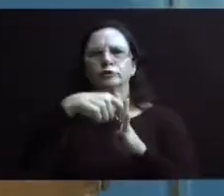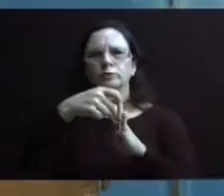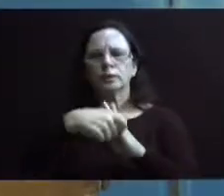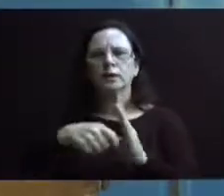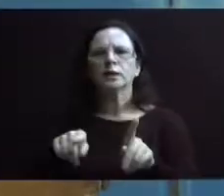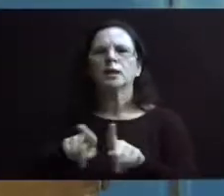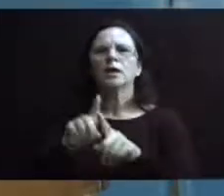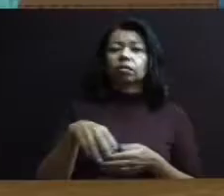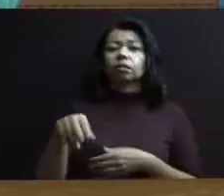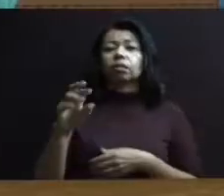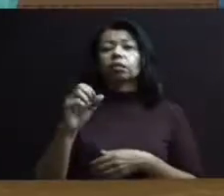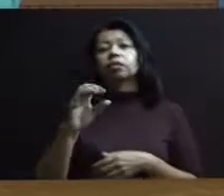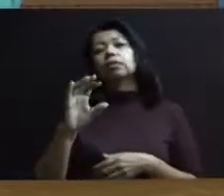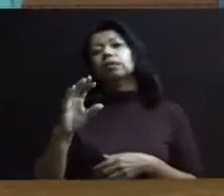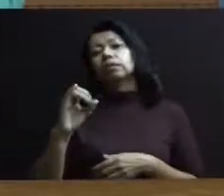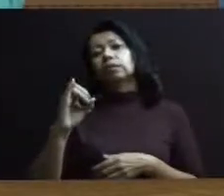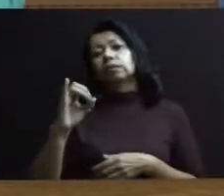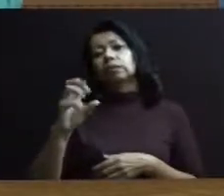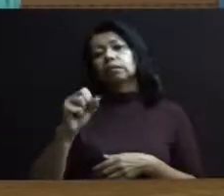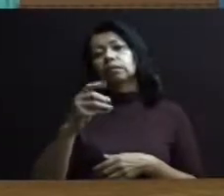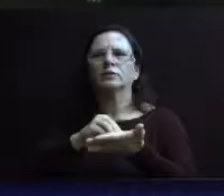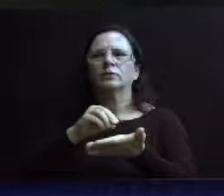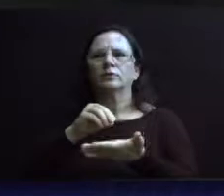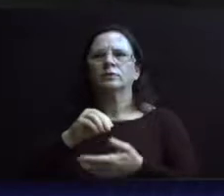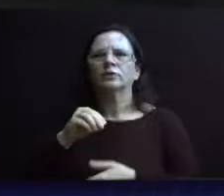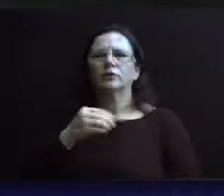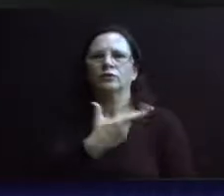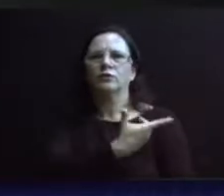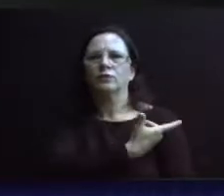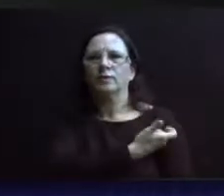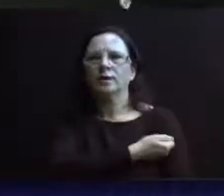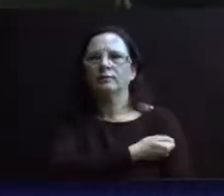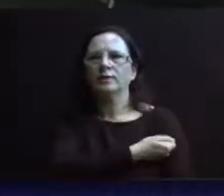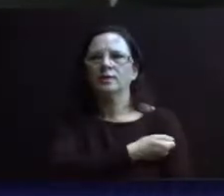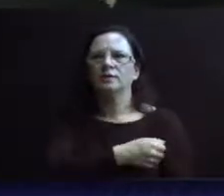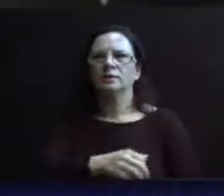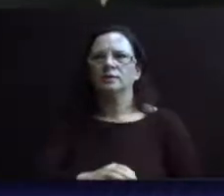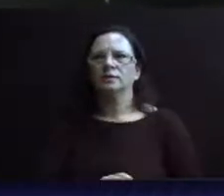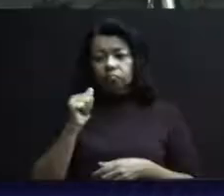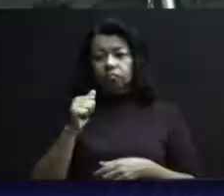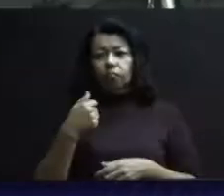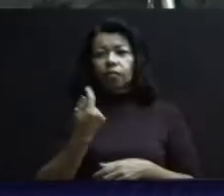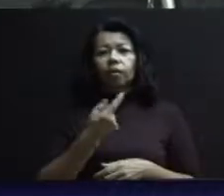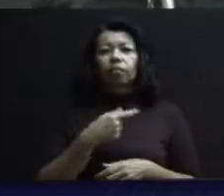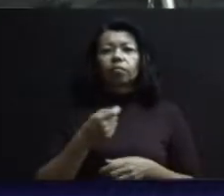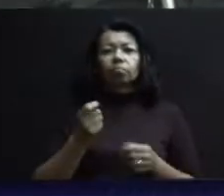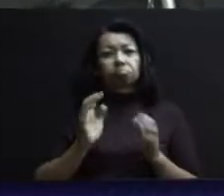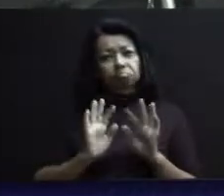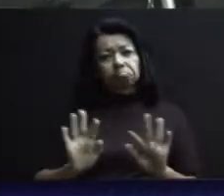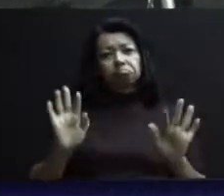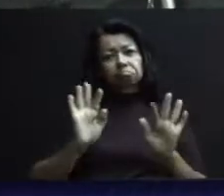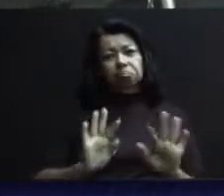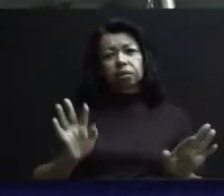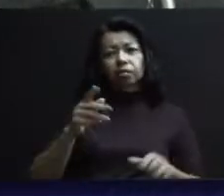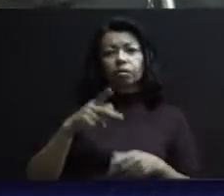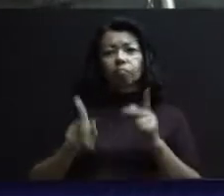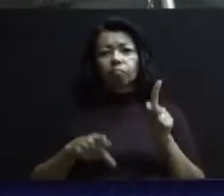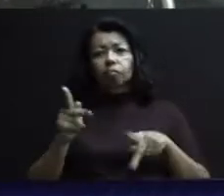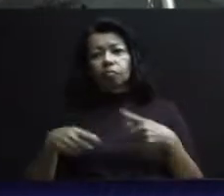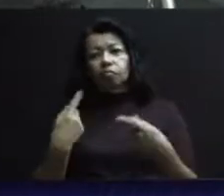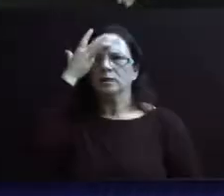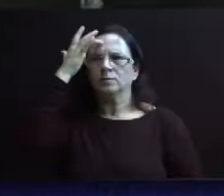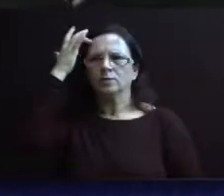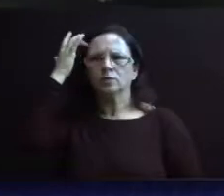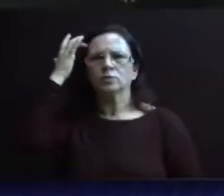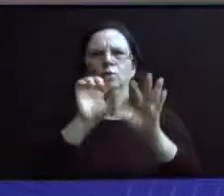de contas ocorreu no plenário da Casa de Leis e foi conduzida pelo presidente da Comissão Permanente de Saúde, o vereador Marcinho.